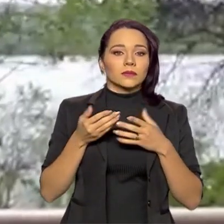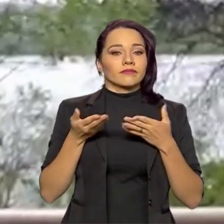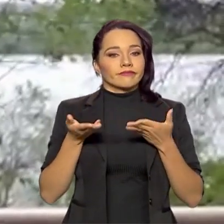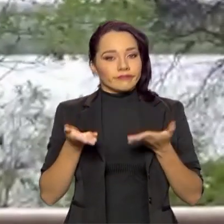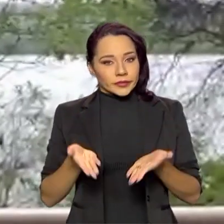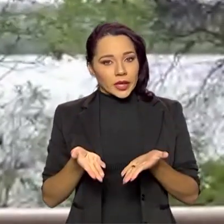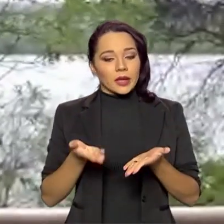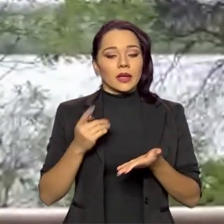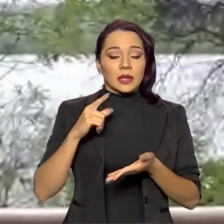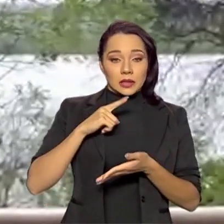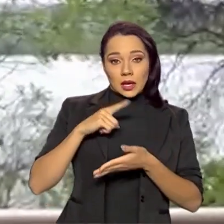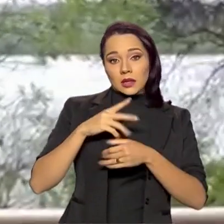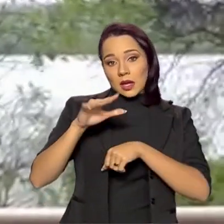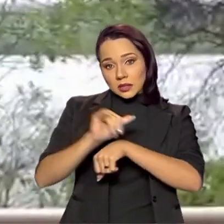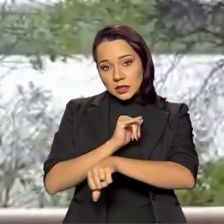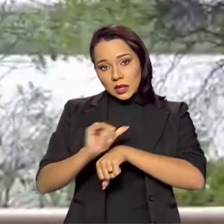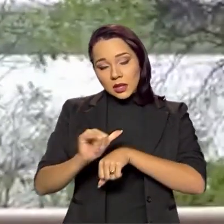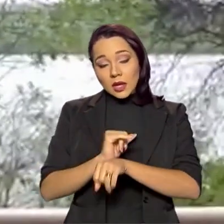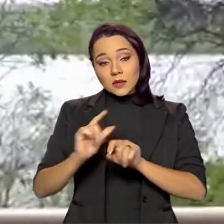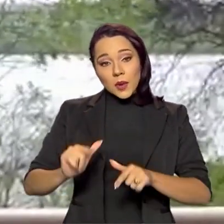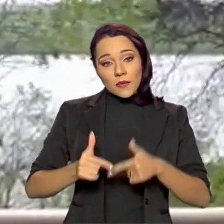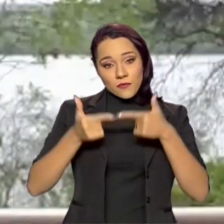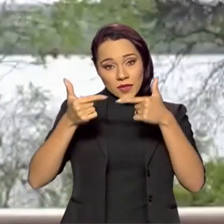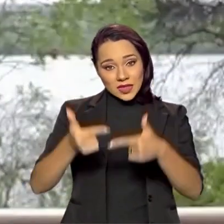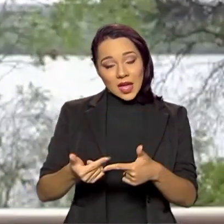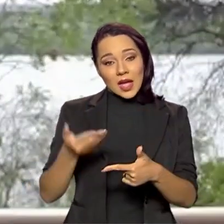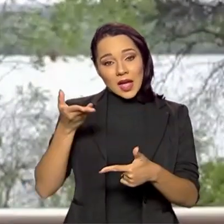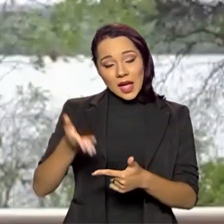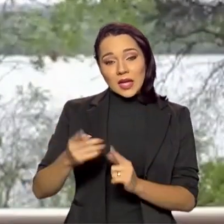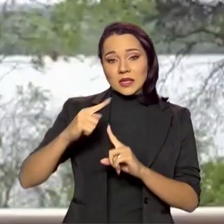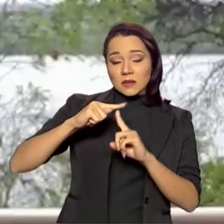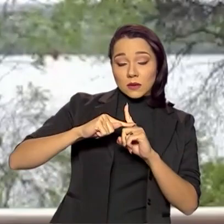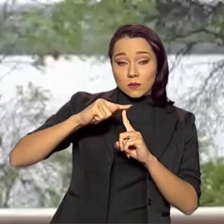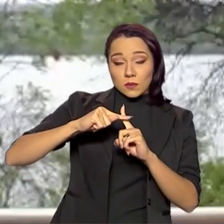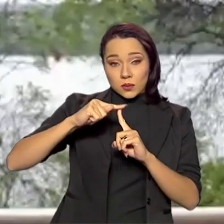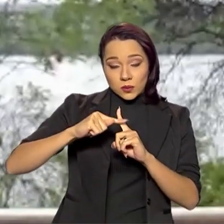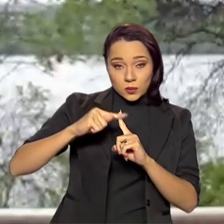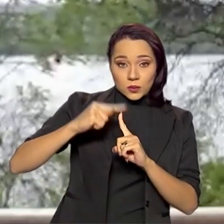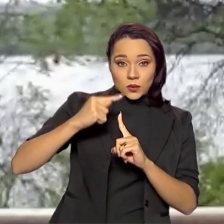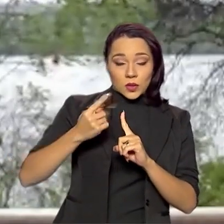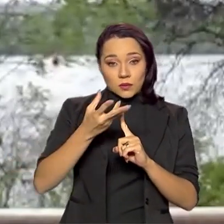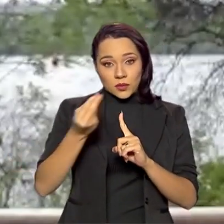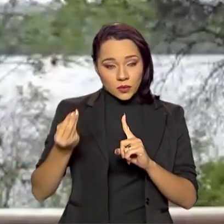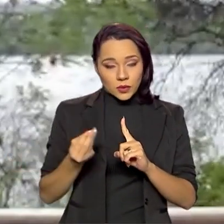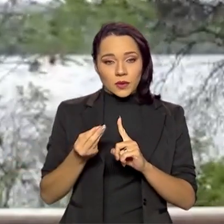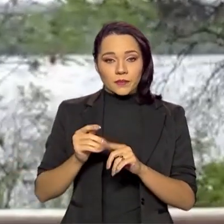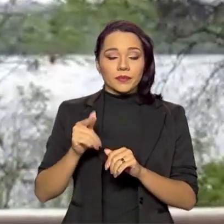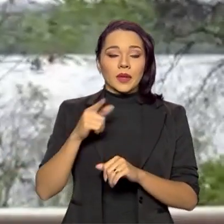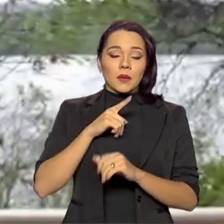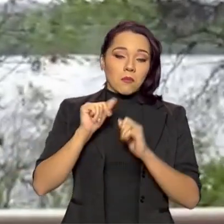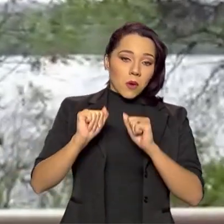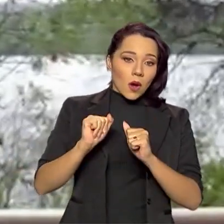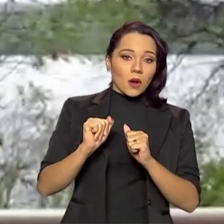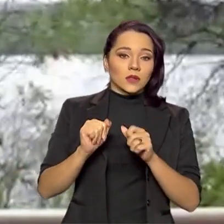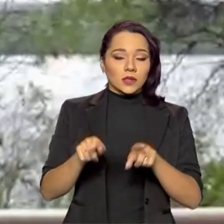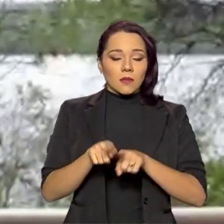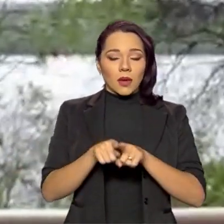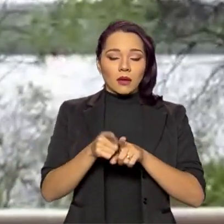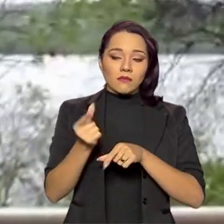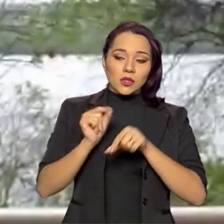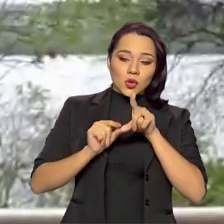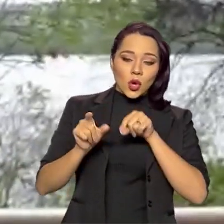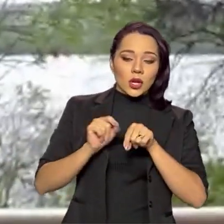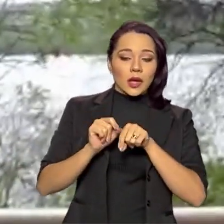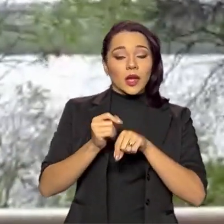dentre as estratégias para enfrentar essas altas temperaturas, nós podemos escolher